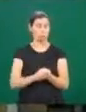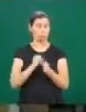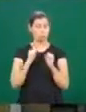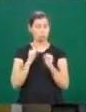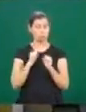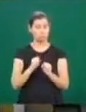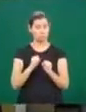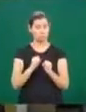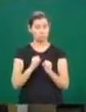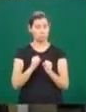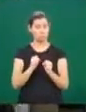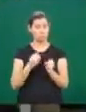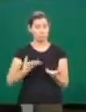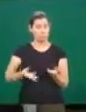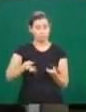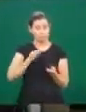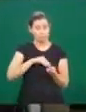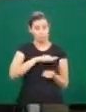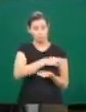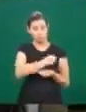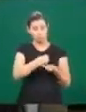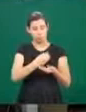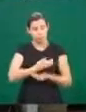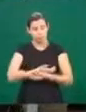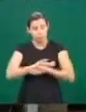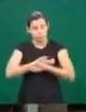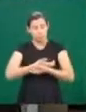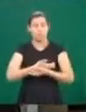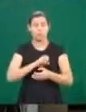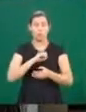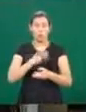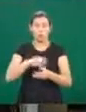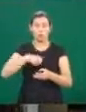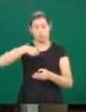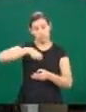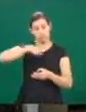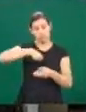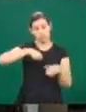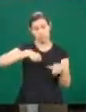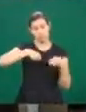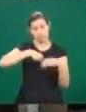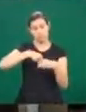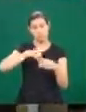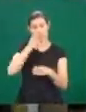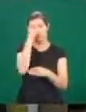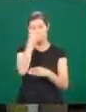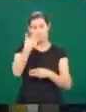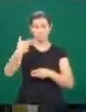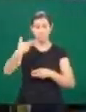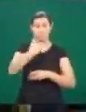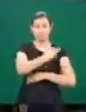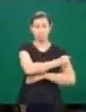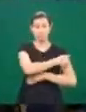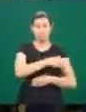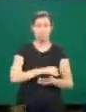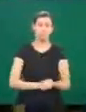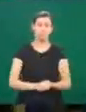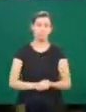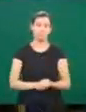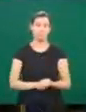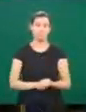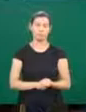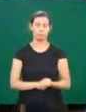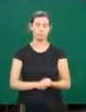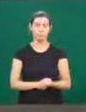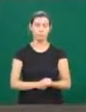para gatos, a pessoa já vir trazido embalado num lençol ou até mesmo dentro de um saco para facilitar na